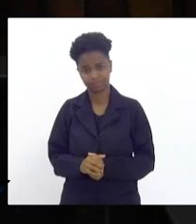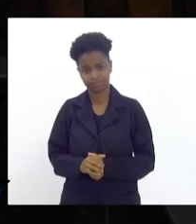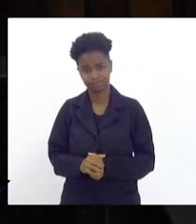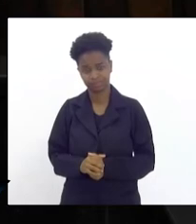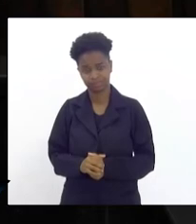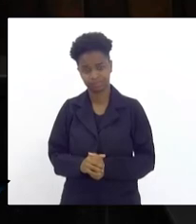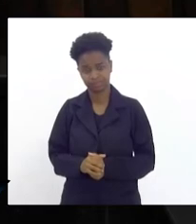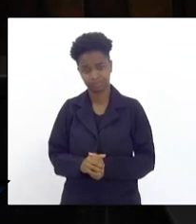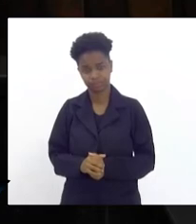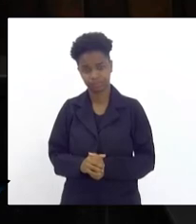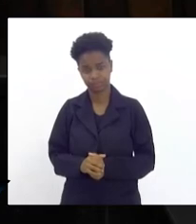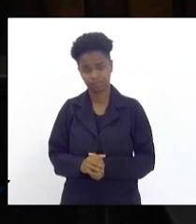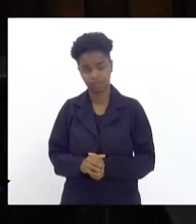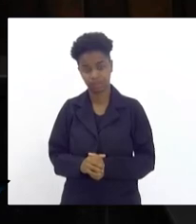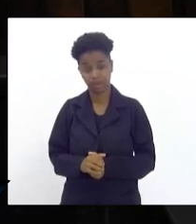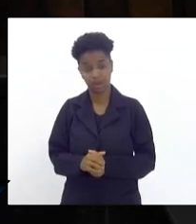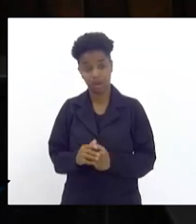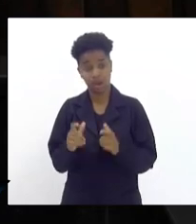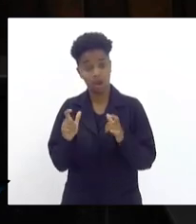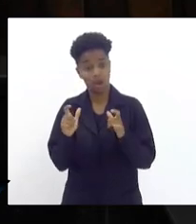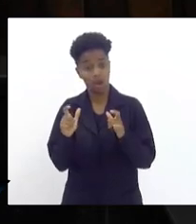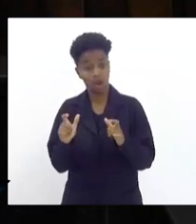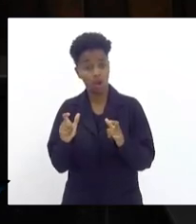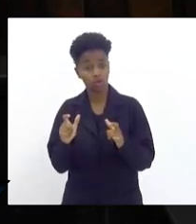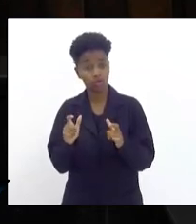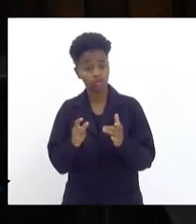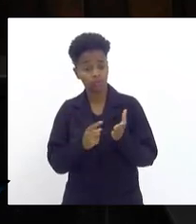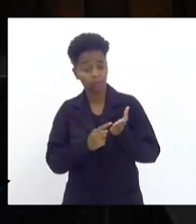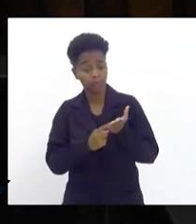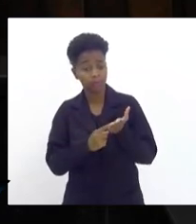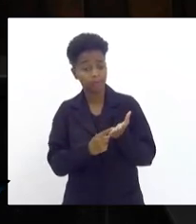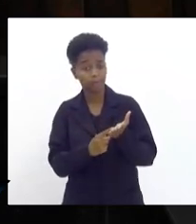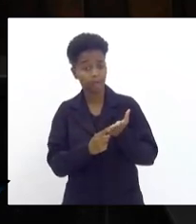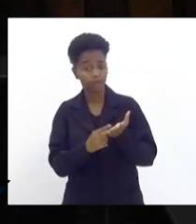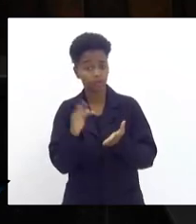aonde está o pacto federativo?